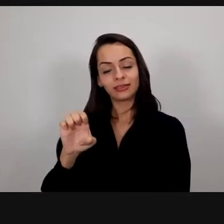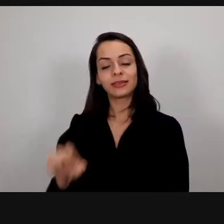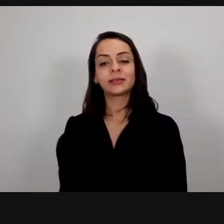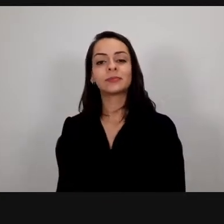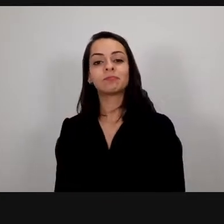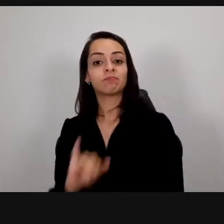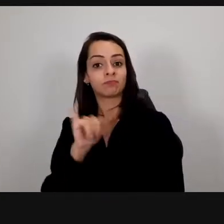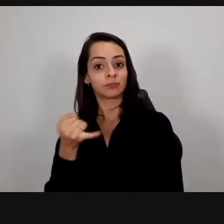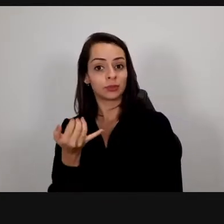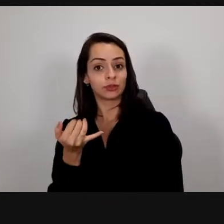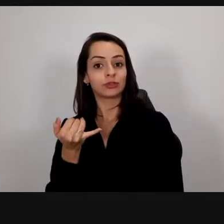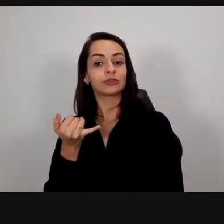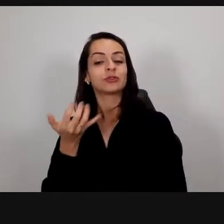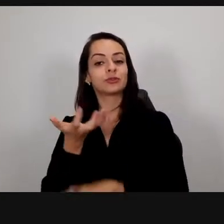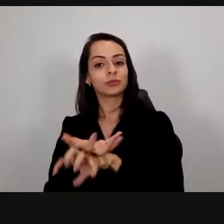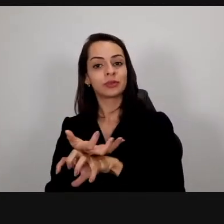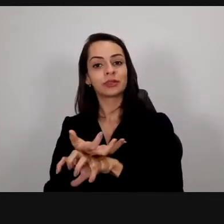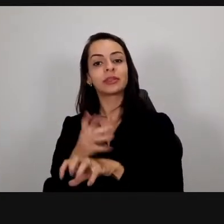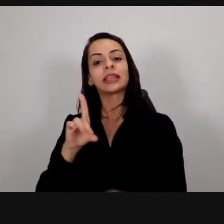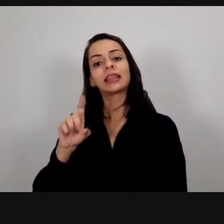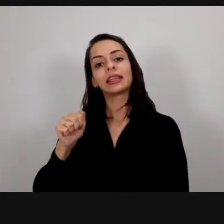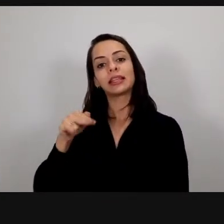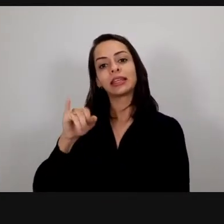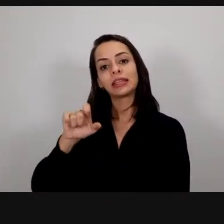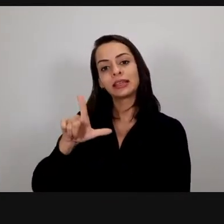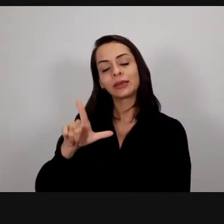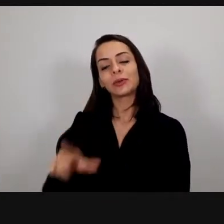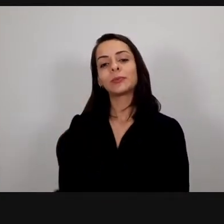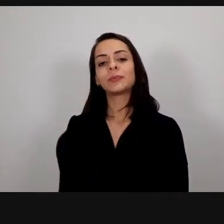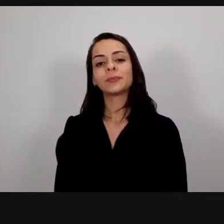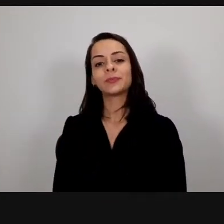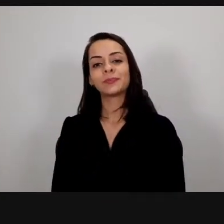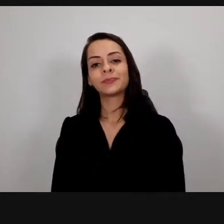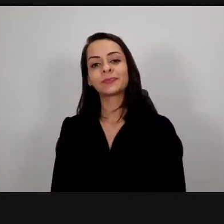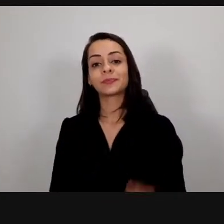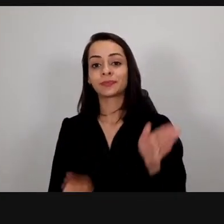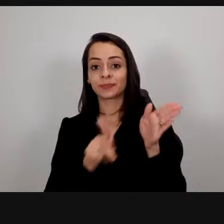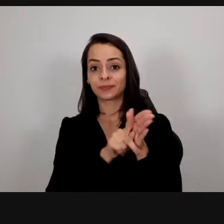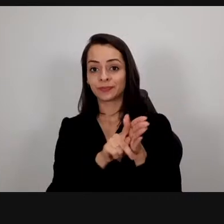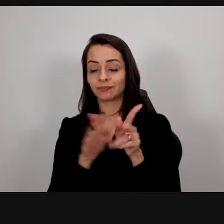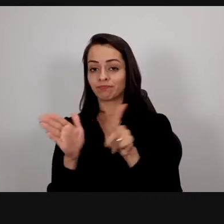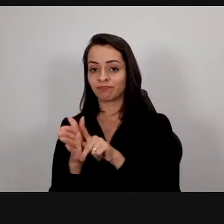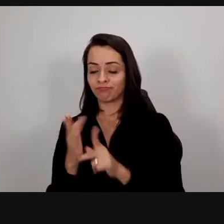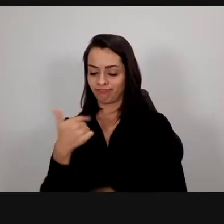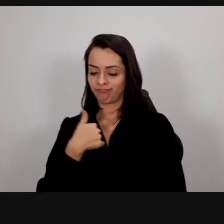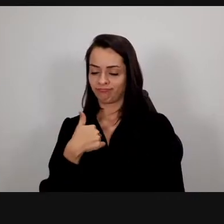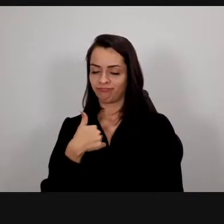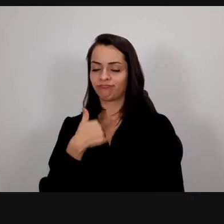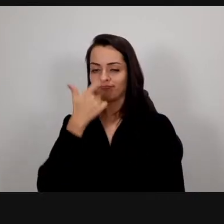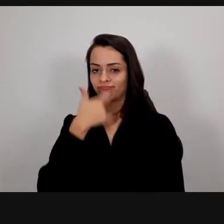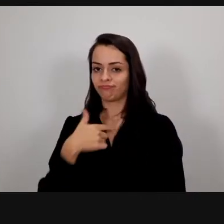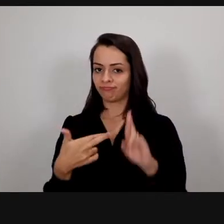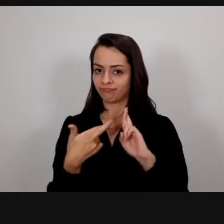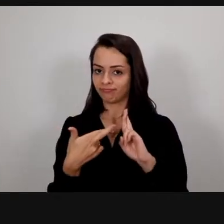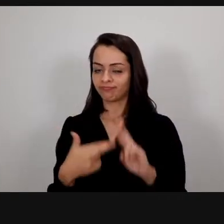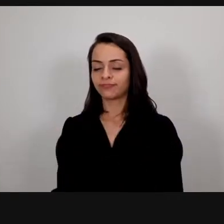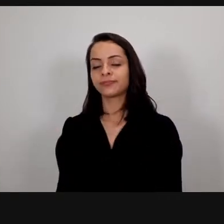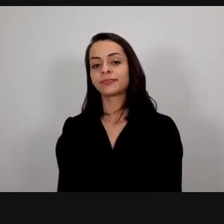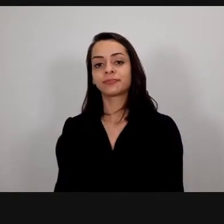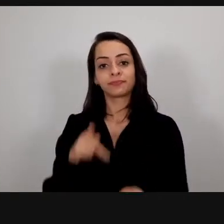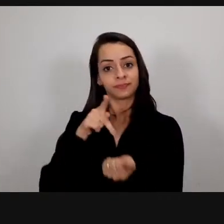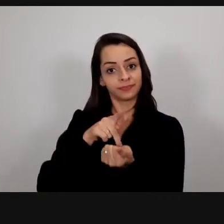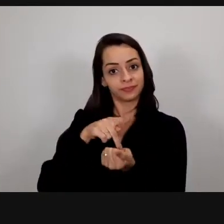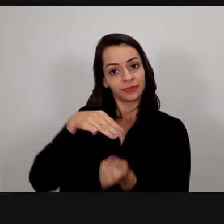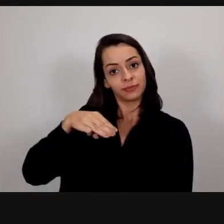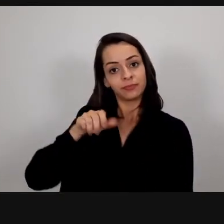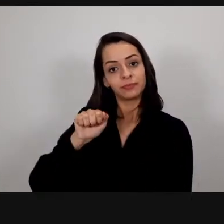Nunes Janaúba Jusciele Macedo campus Porteirinha eu sou o responsável do campus Pirapora professor Marcelo